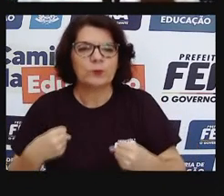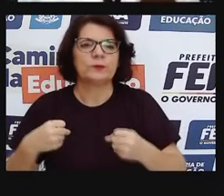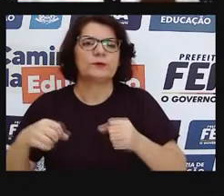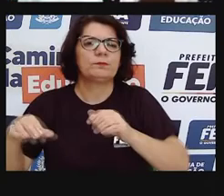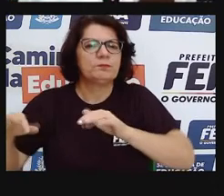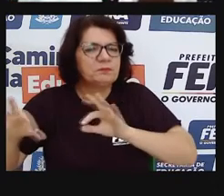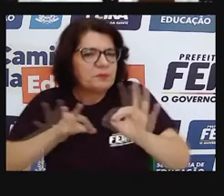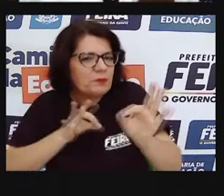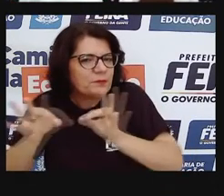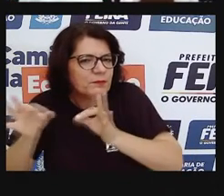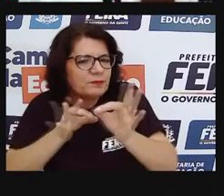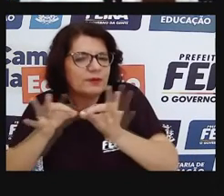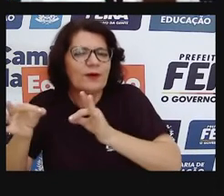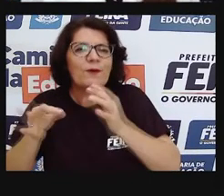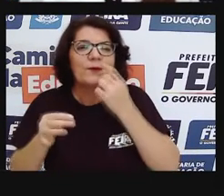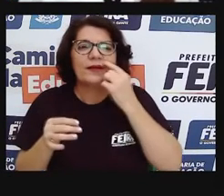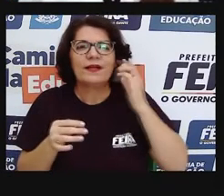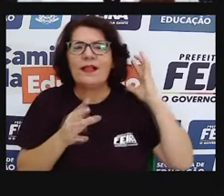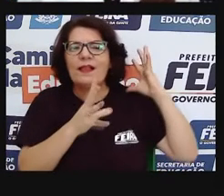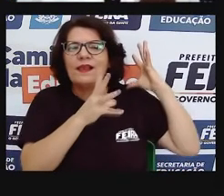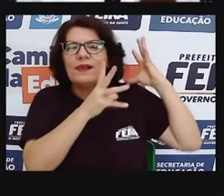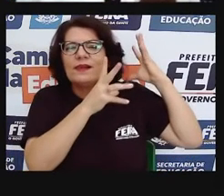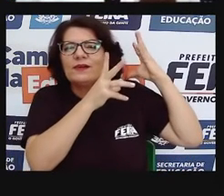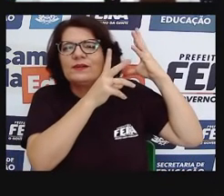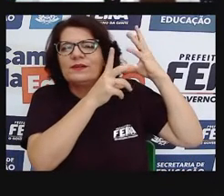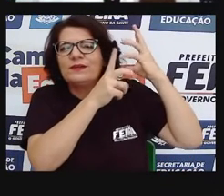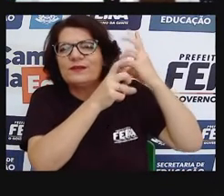muito legal, de resgatar as brincadeiras.